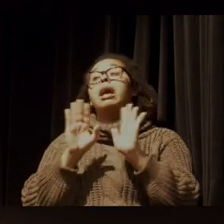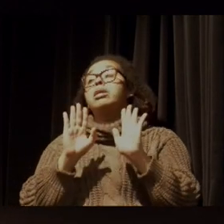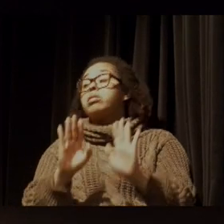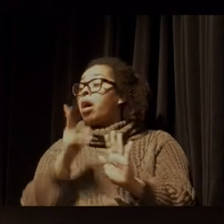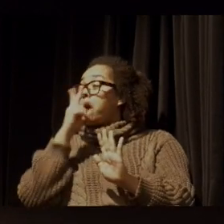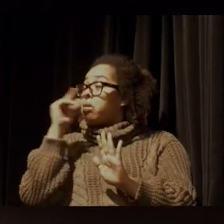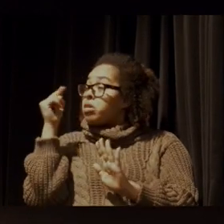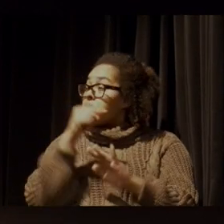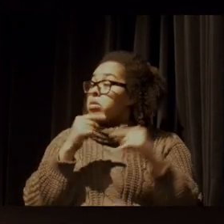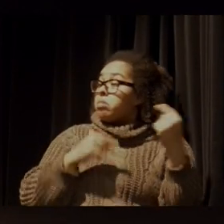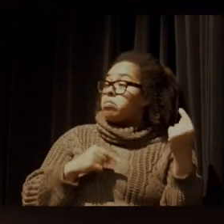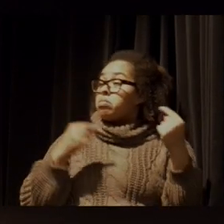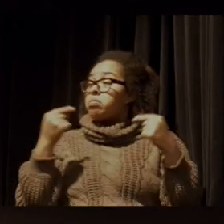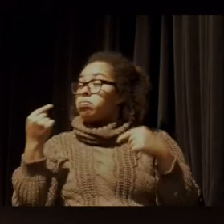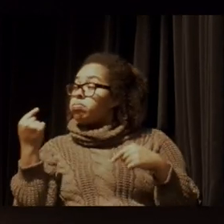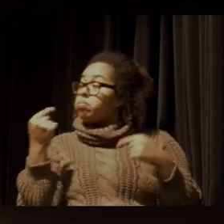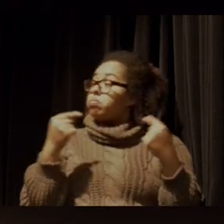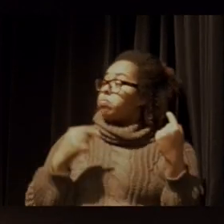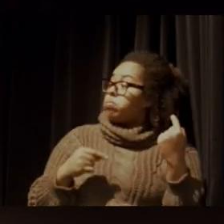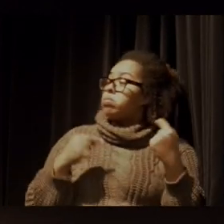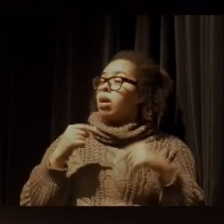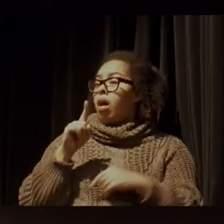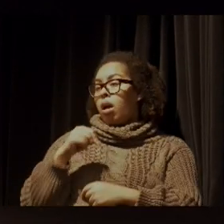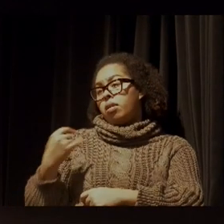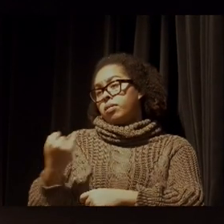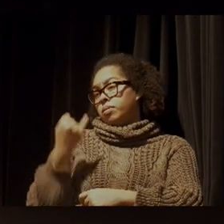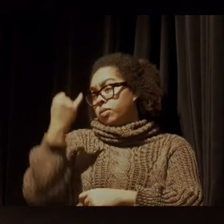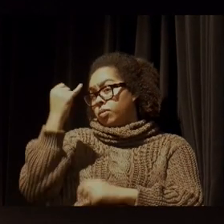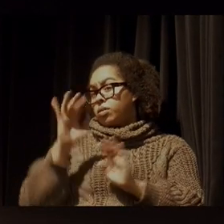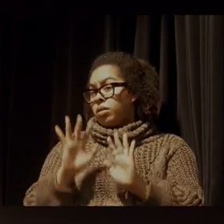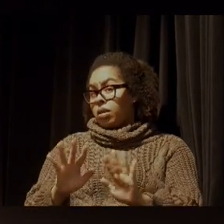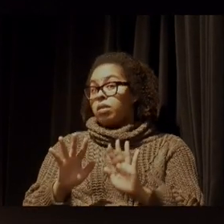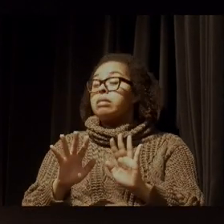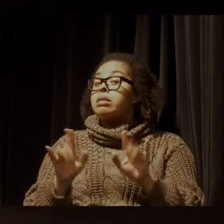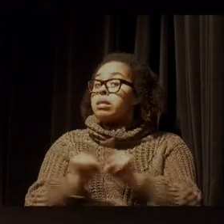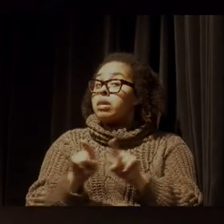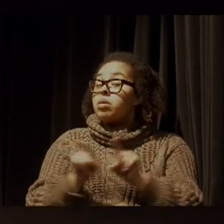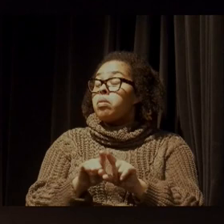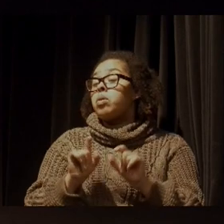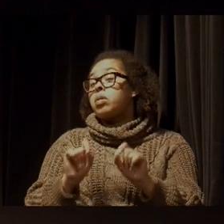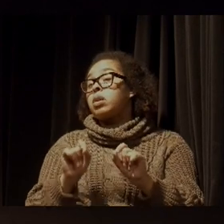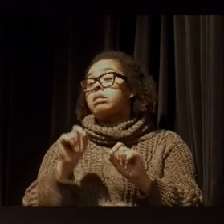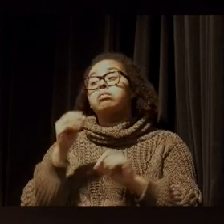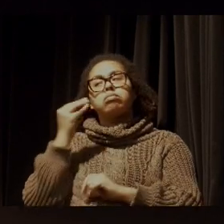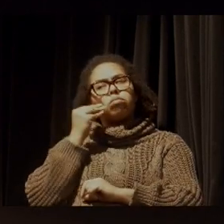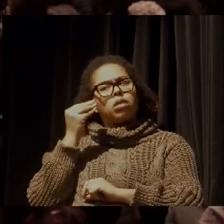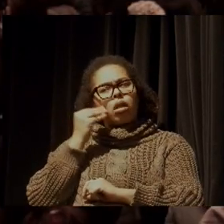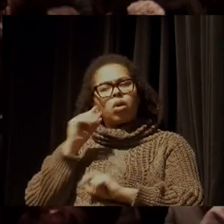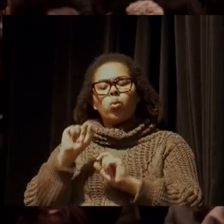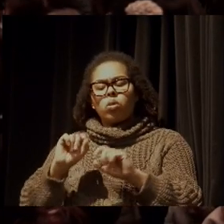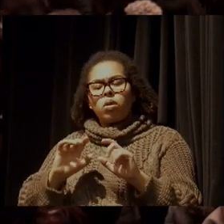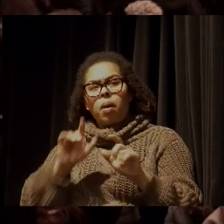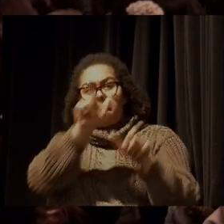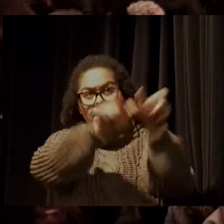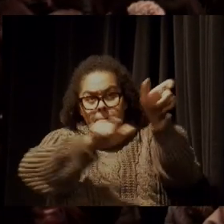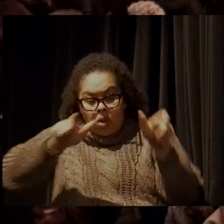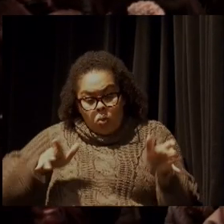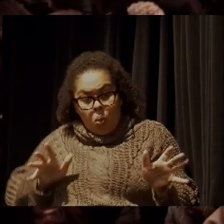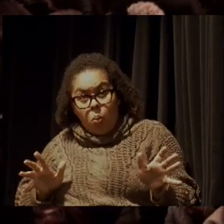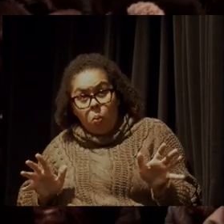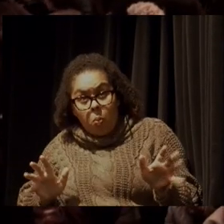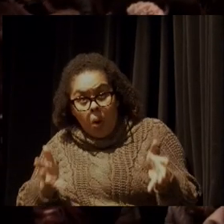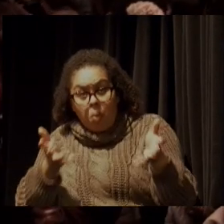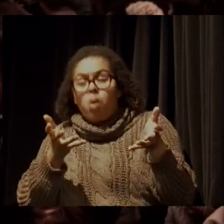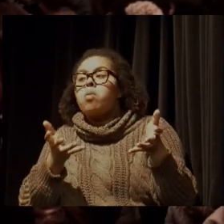acho que disputar a informação é fundamental. E aí, obviamente, tentando engajar cada vez mais pessoas que têm